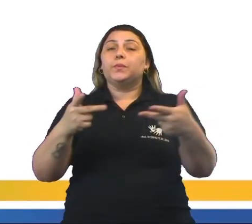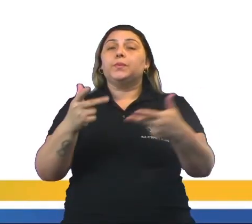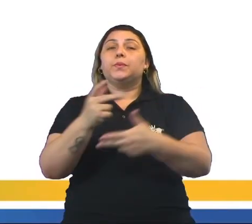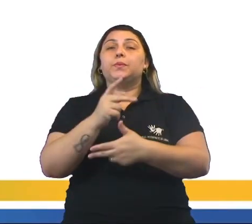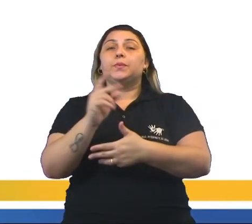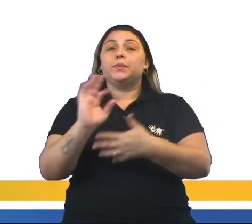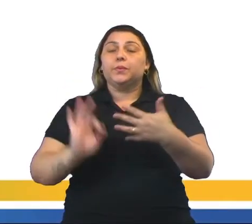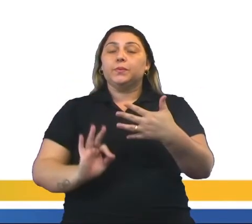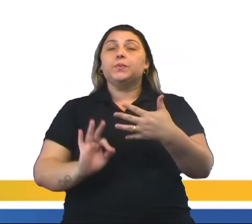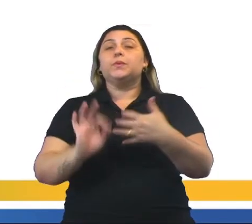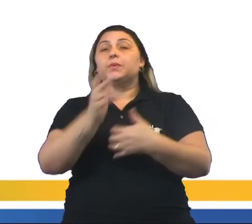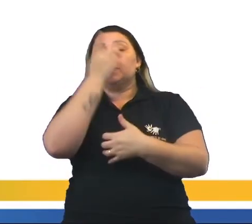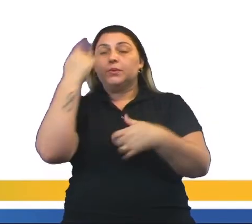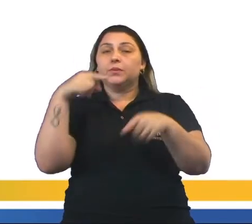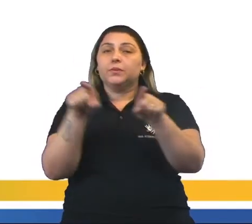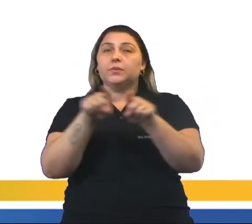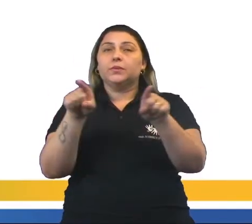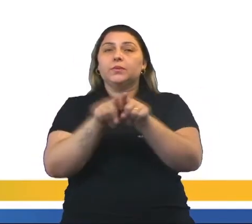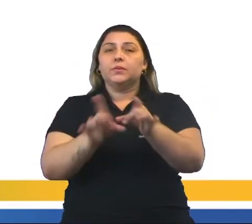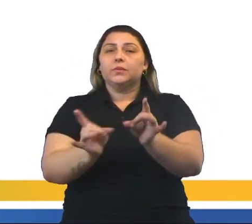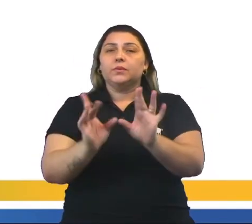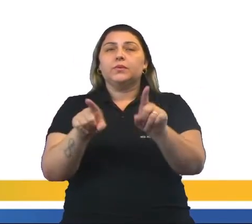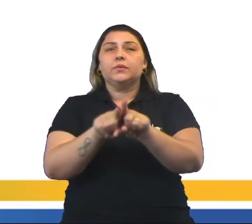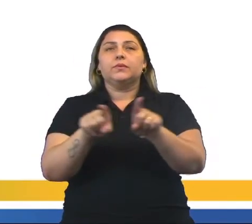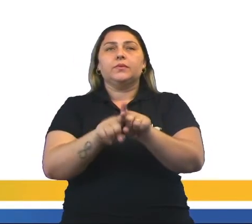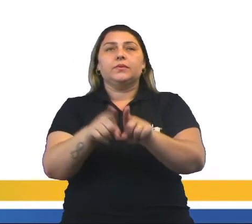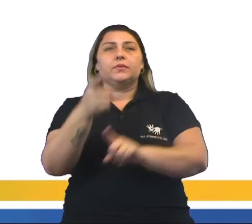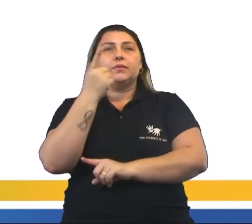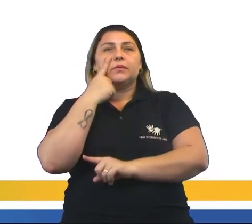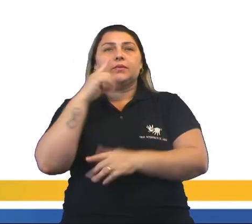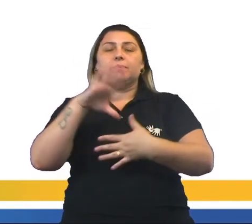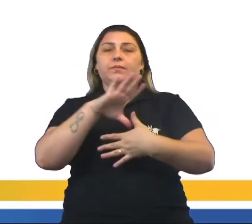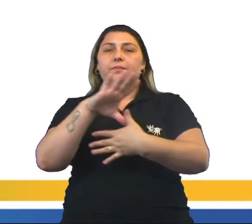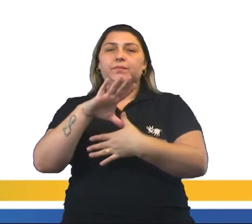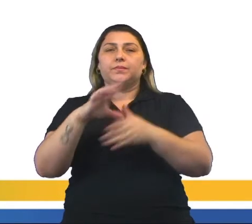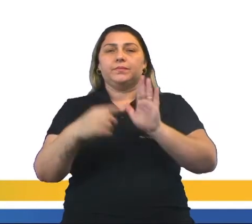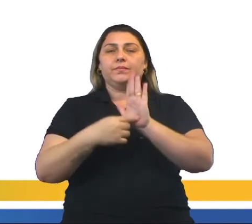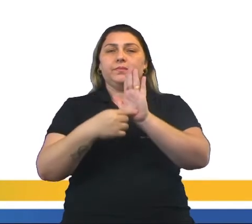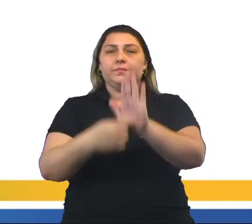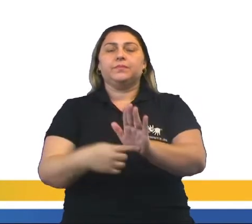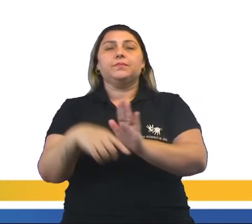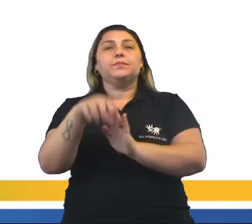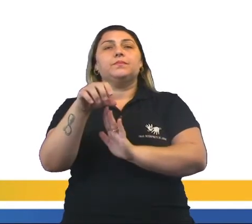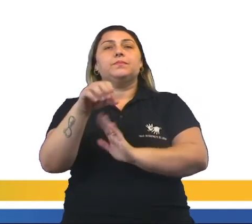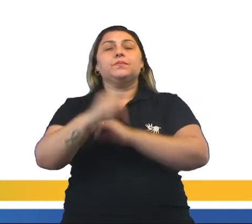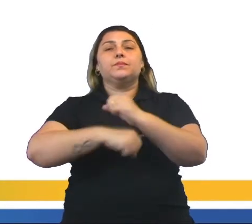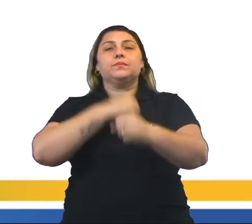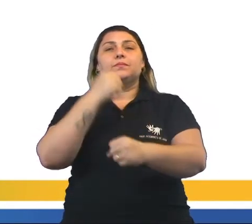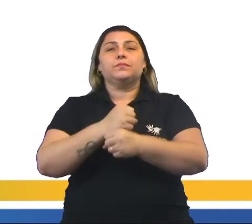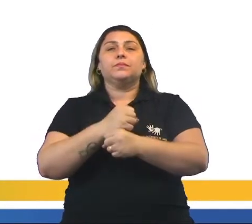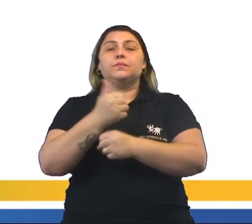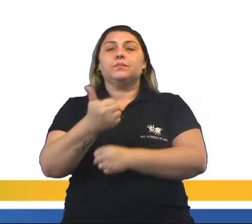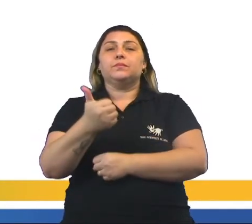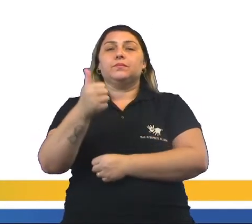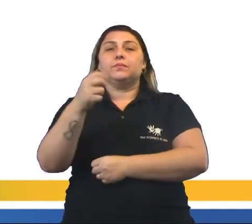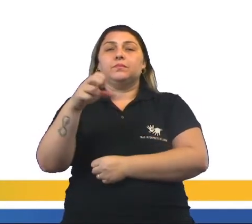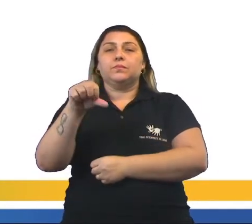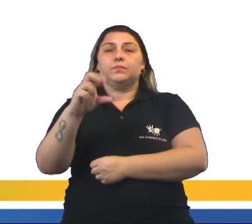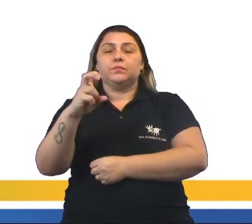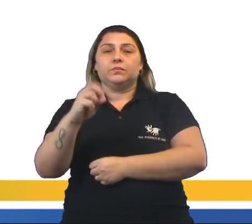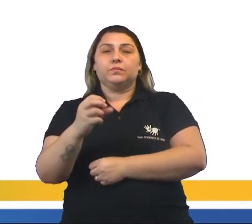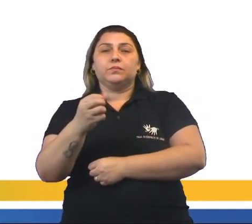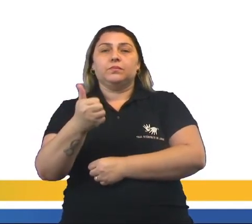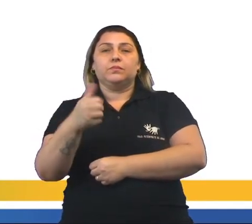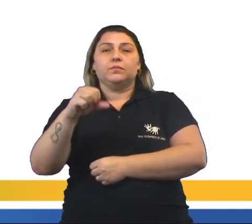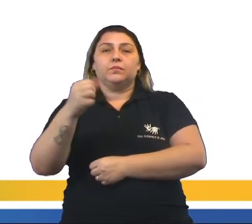E aí, vejamos aí um mapa que mostra que na década de 50 e 60, o Brasil